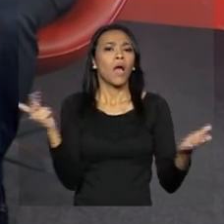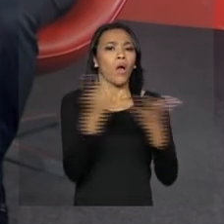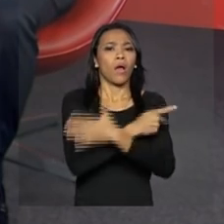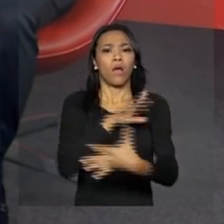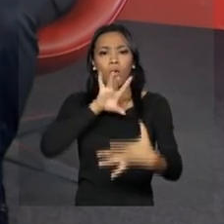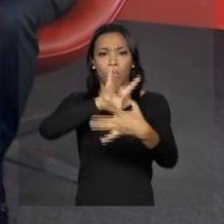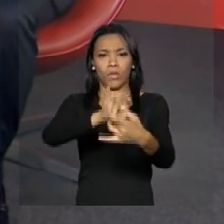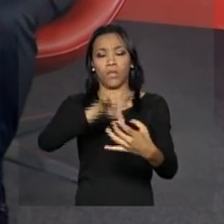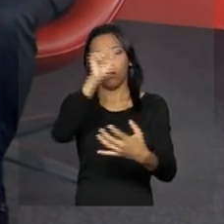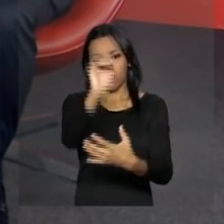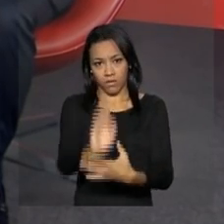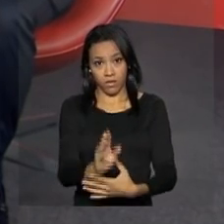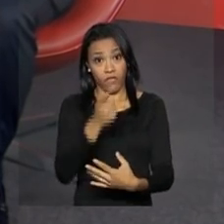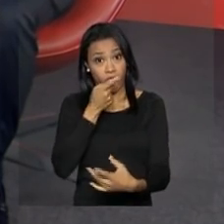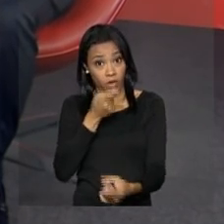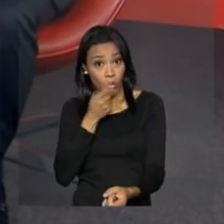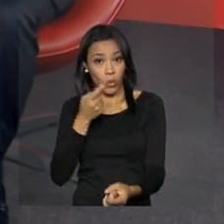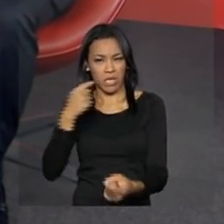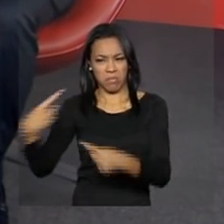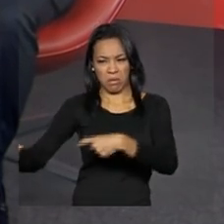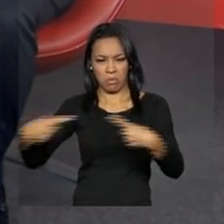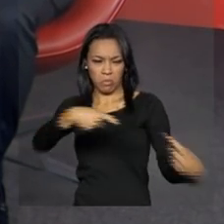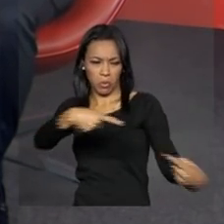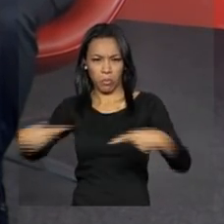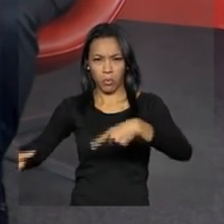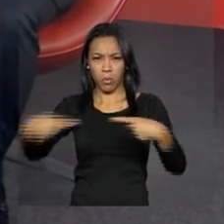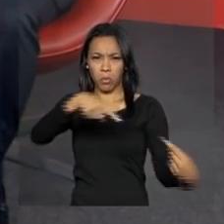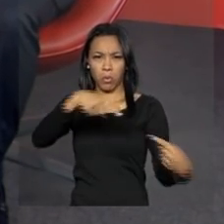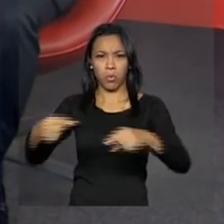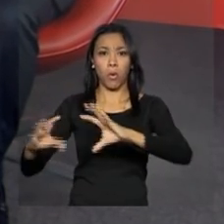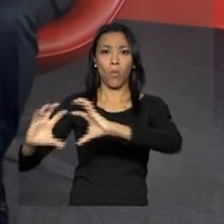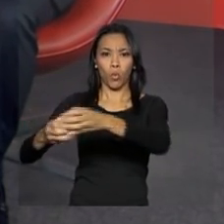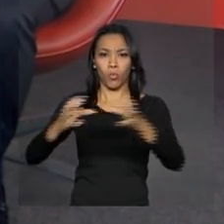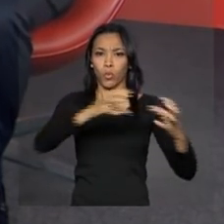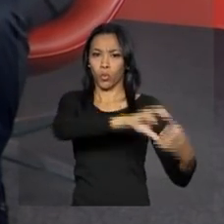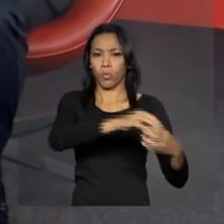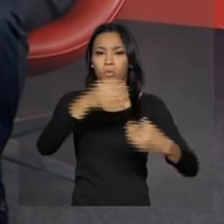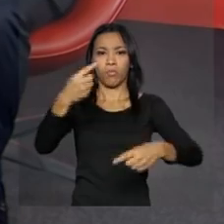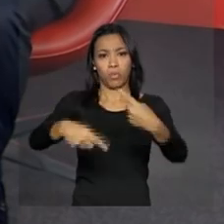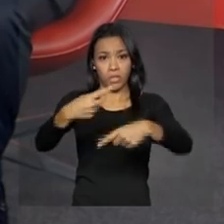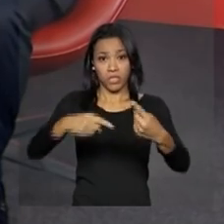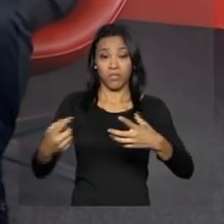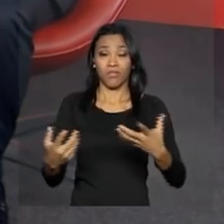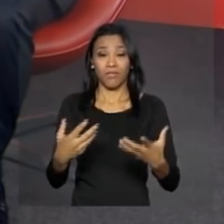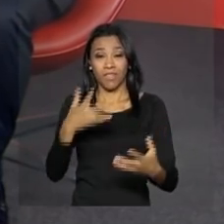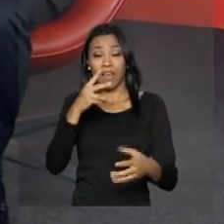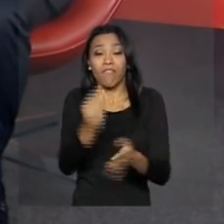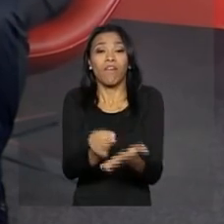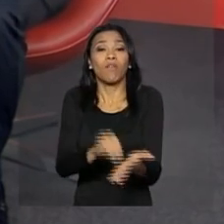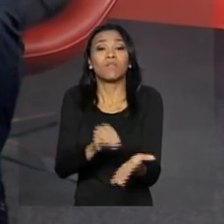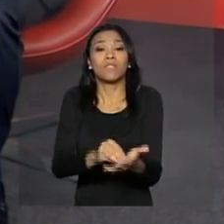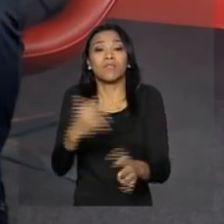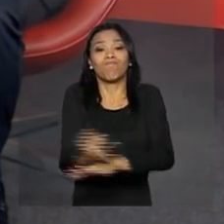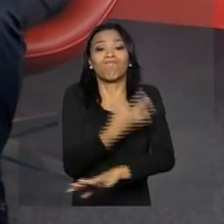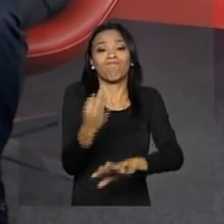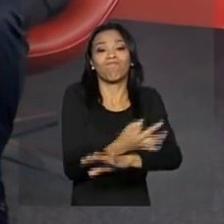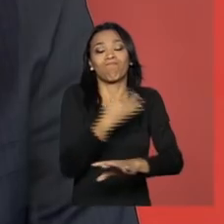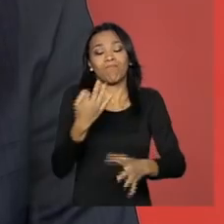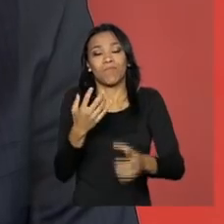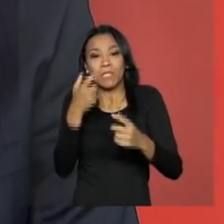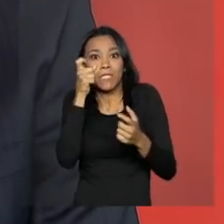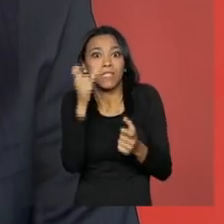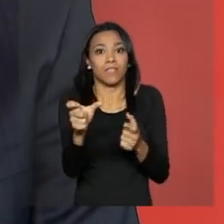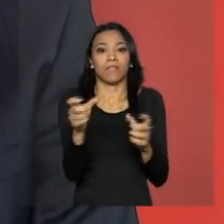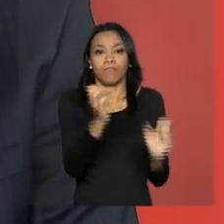Brasil. Disse que as disputas políticas estão assumindo um aspecto de intolerância motivadas por questões partidárias.